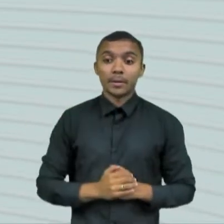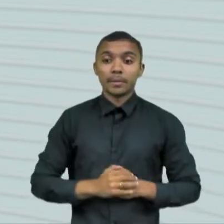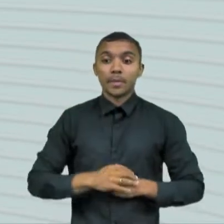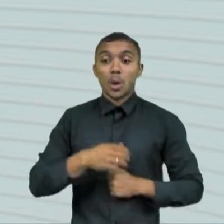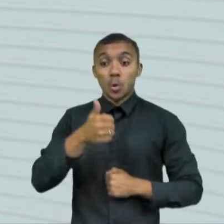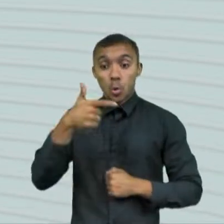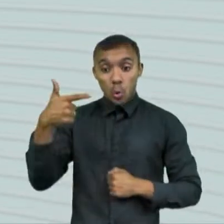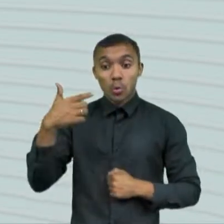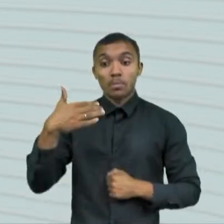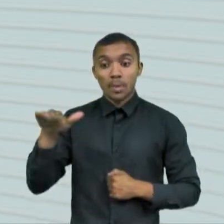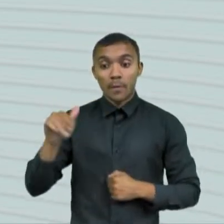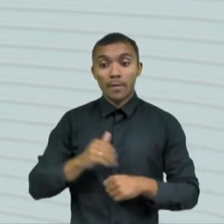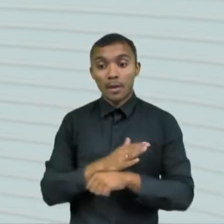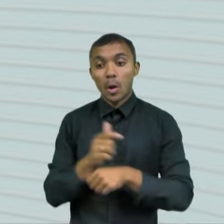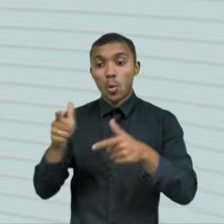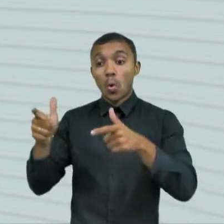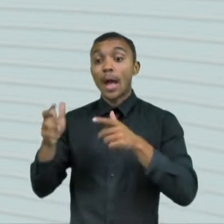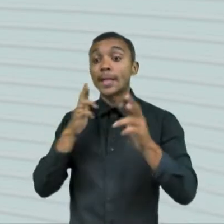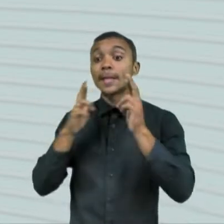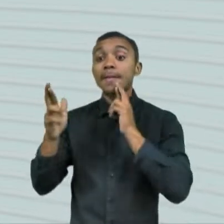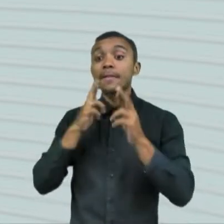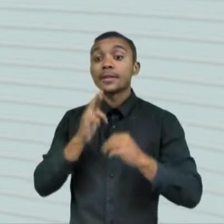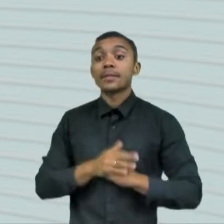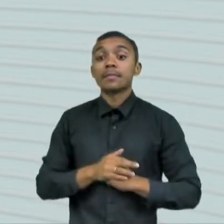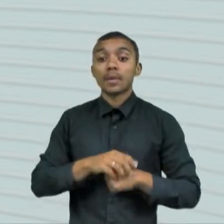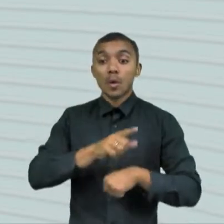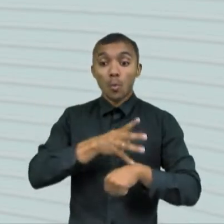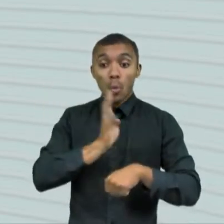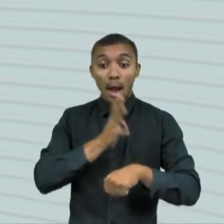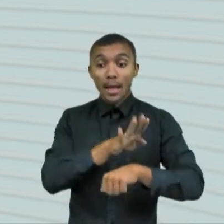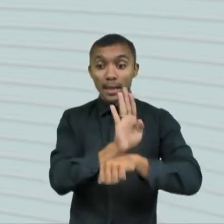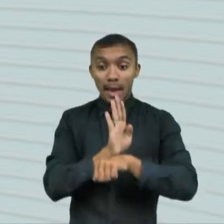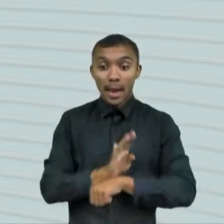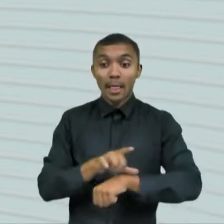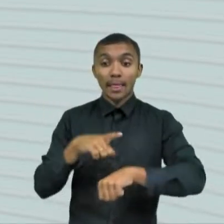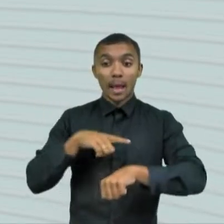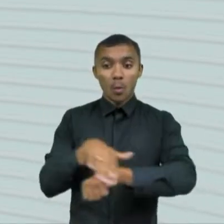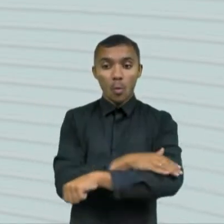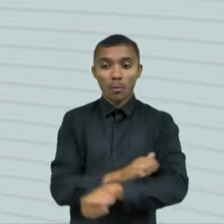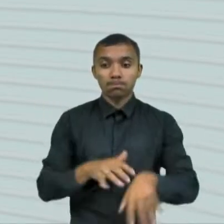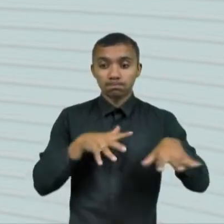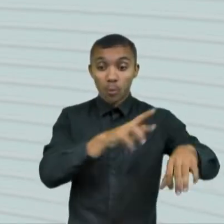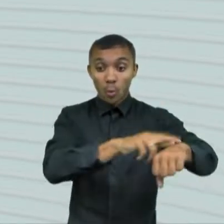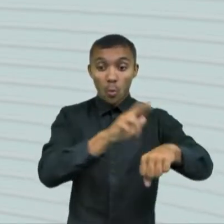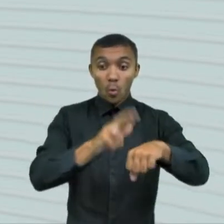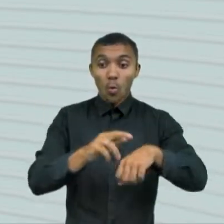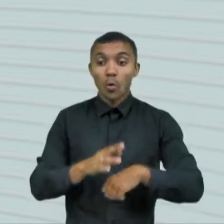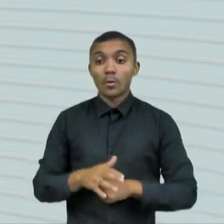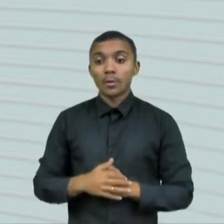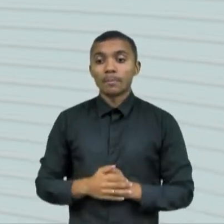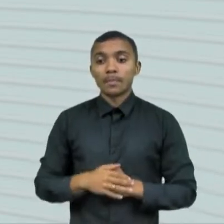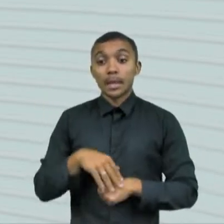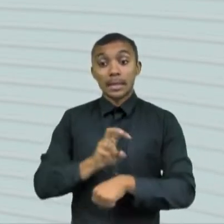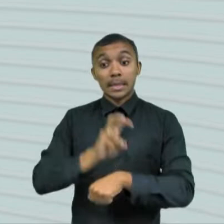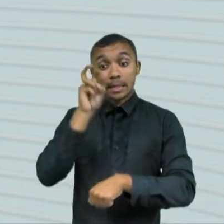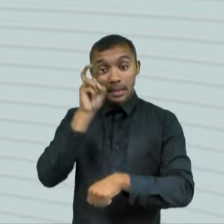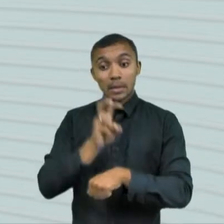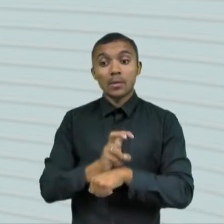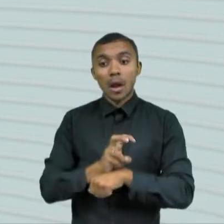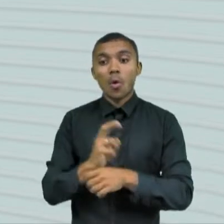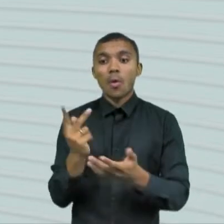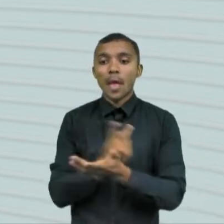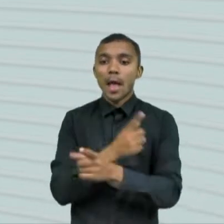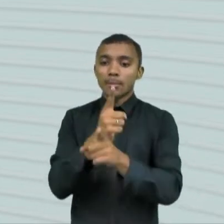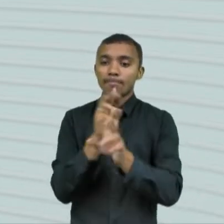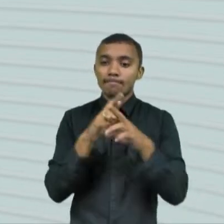Jaguaretama. Às quatro da tarde, tem carreata em Russas. Às cinco horas, participa de encontro com lideranças